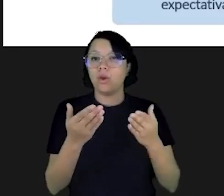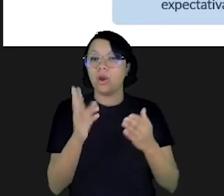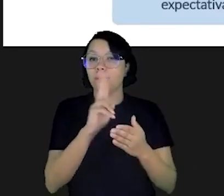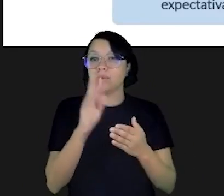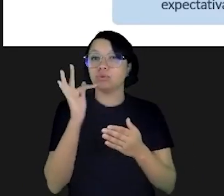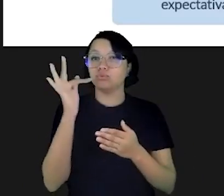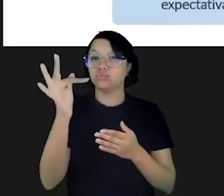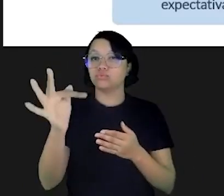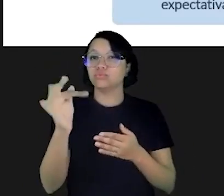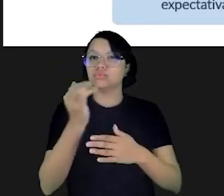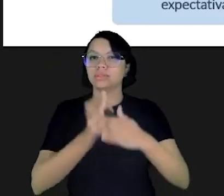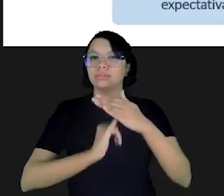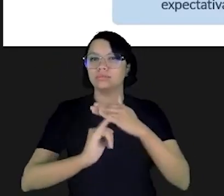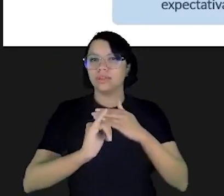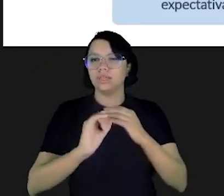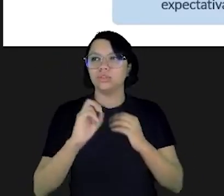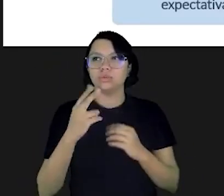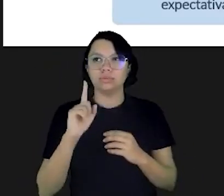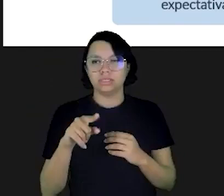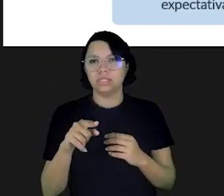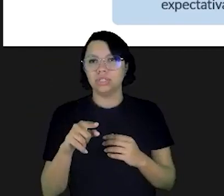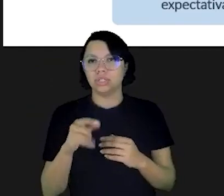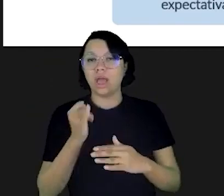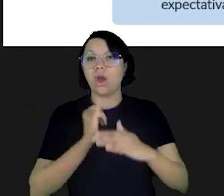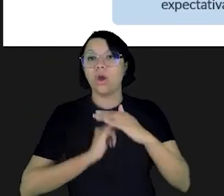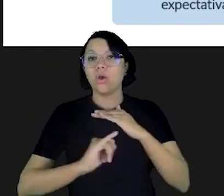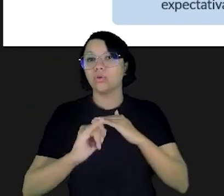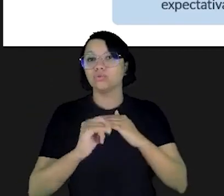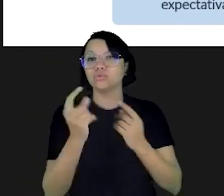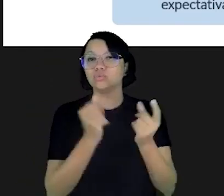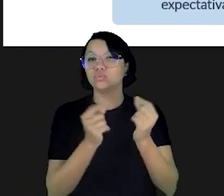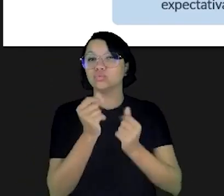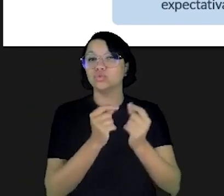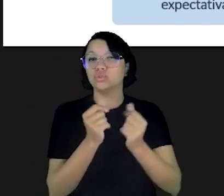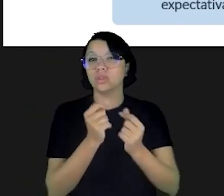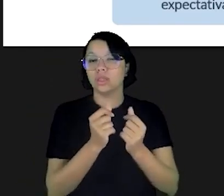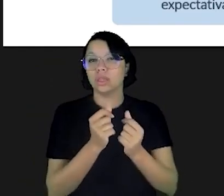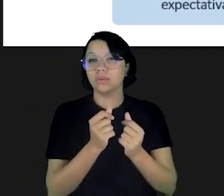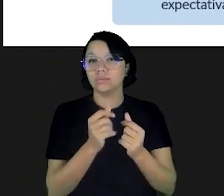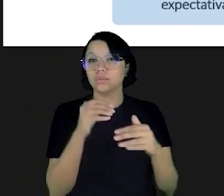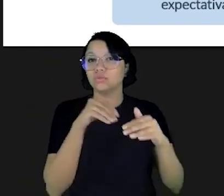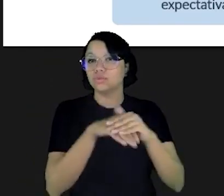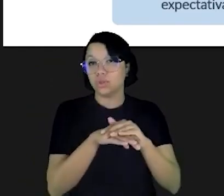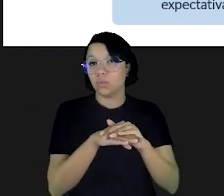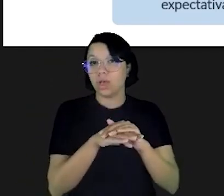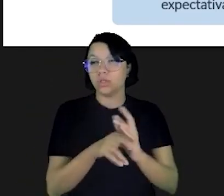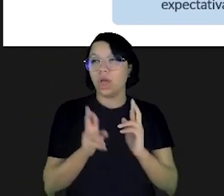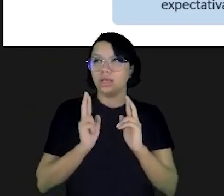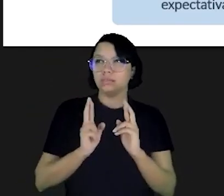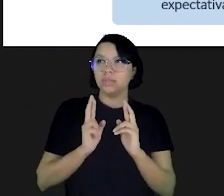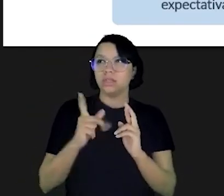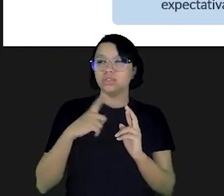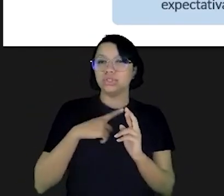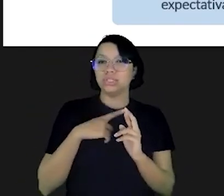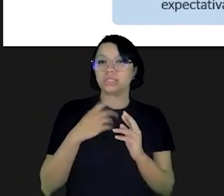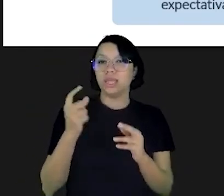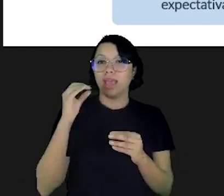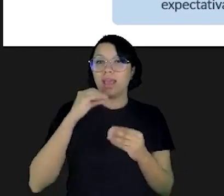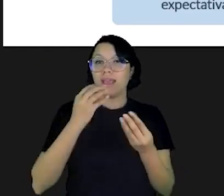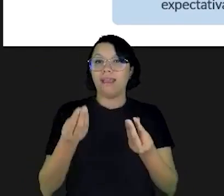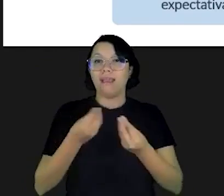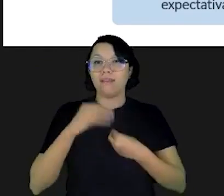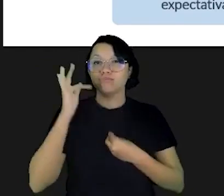valores para o presente para utilizá-los no futuro e investe ou seja se você aplica aqueles recursos que você